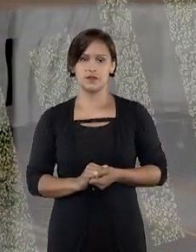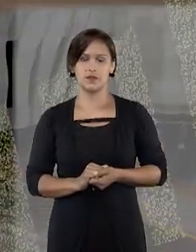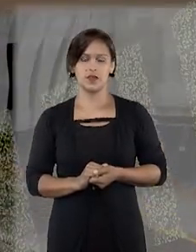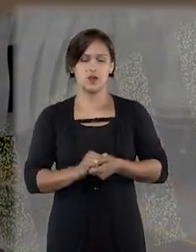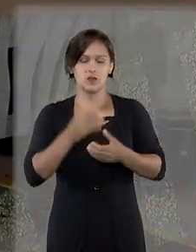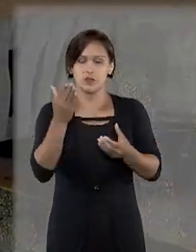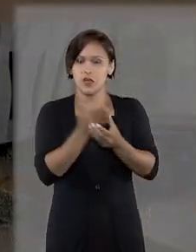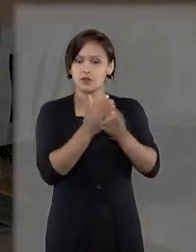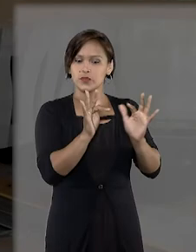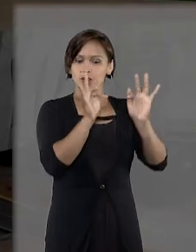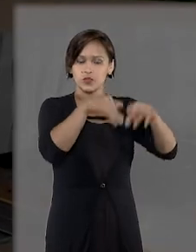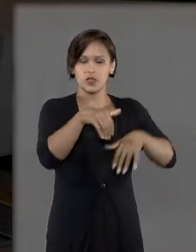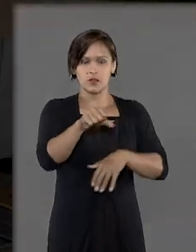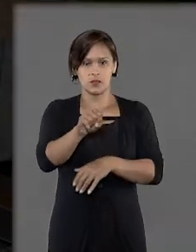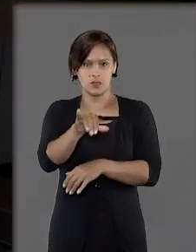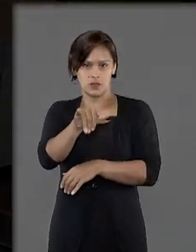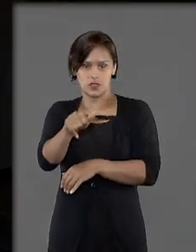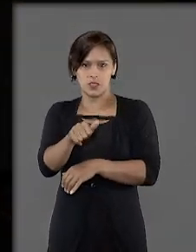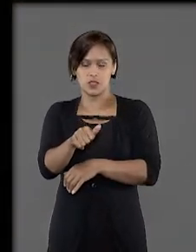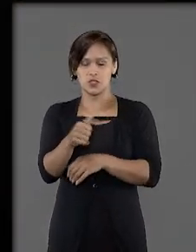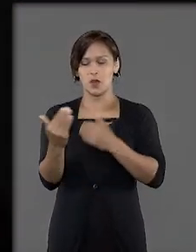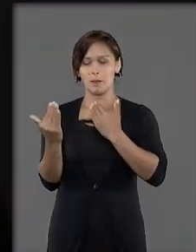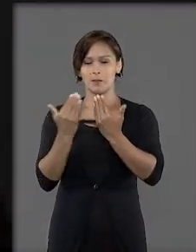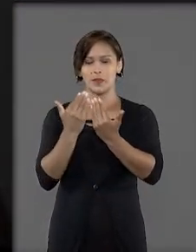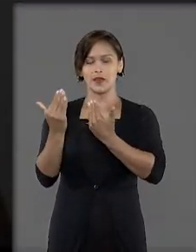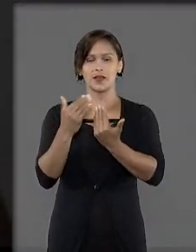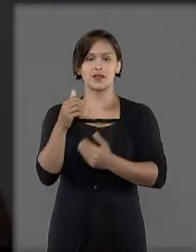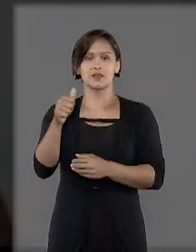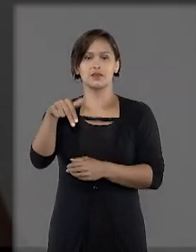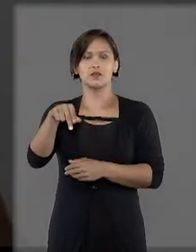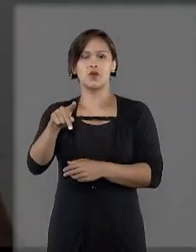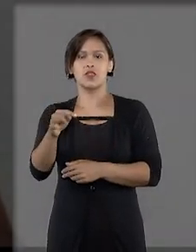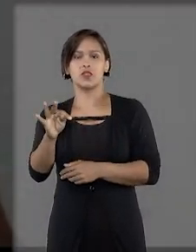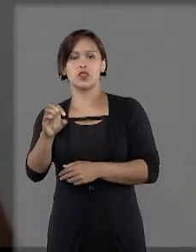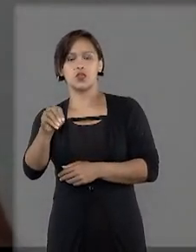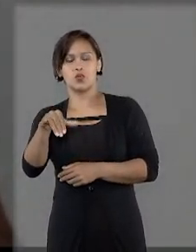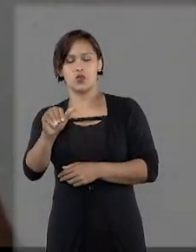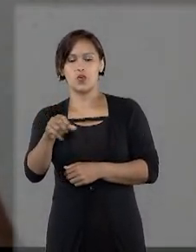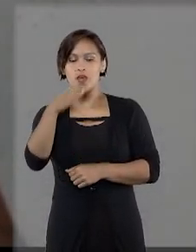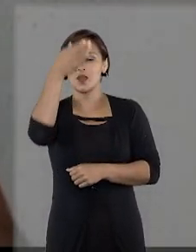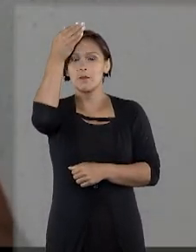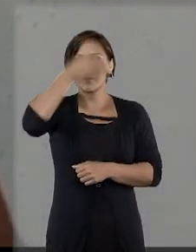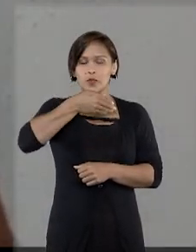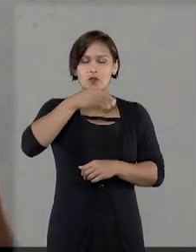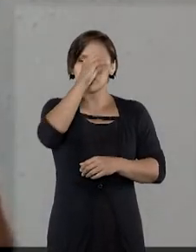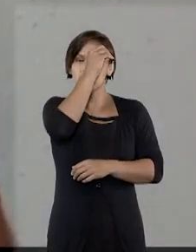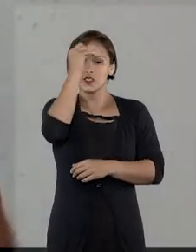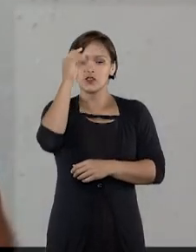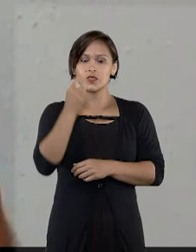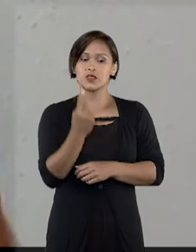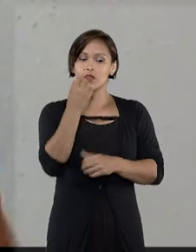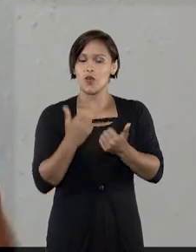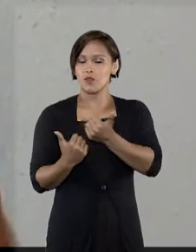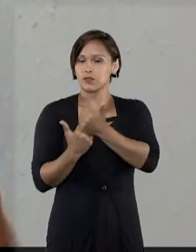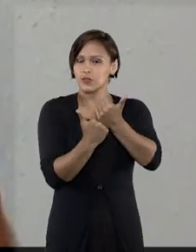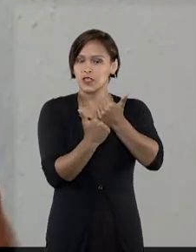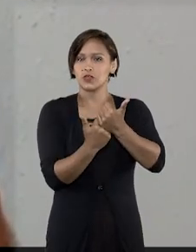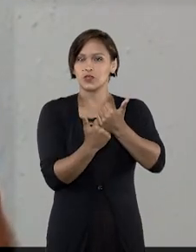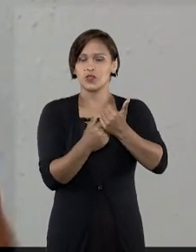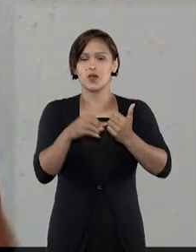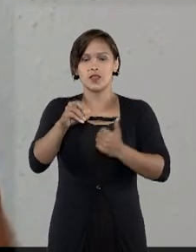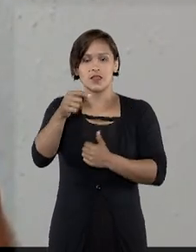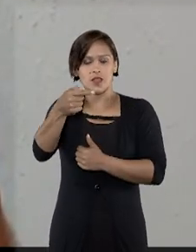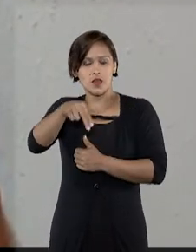O caso julgado pelo STJ é semelhante ao do Antônio. Ele conseguiu provar a inocência com a ajuda da